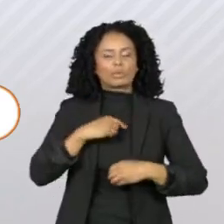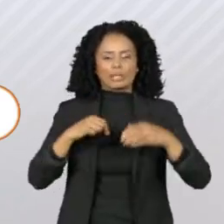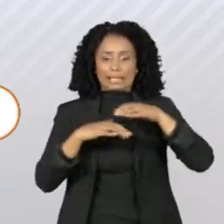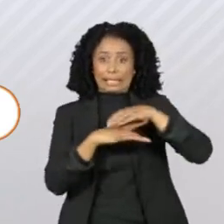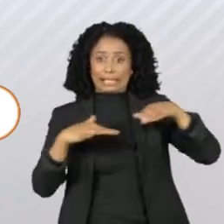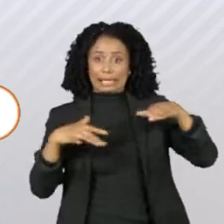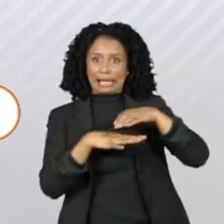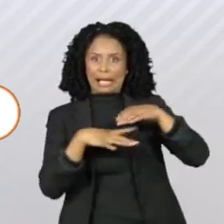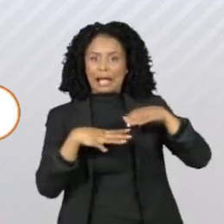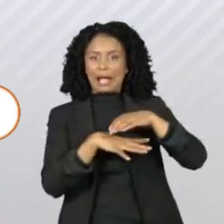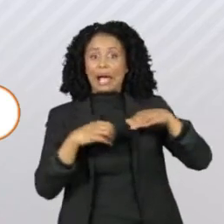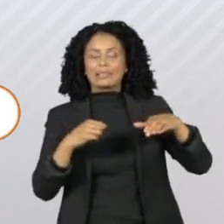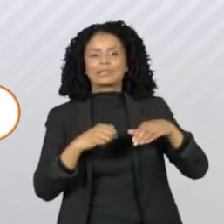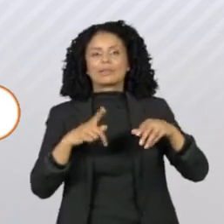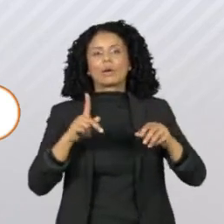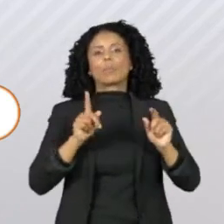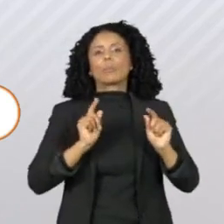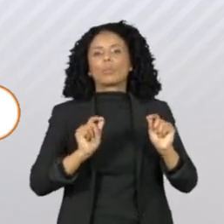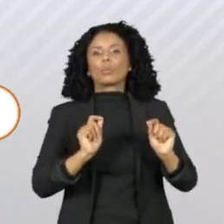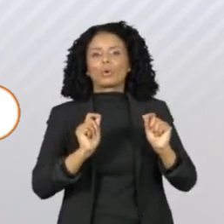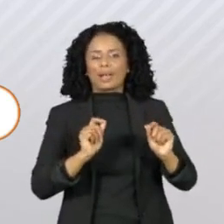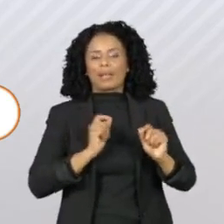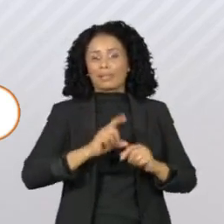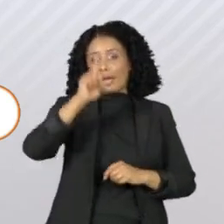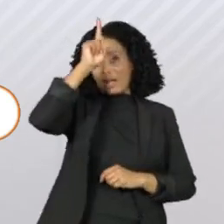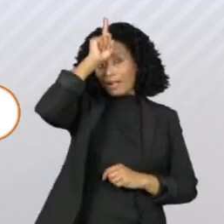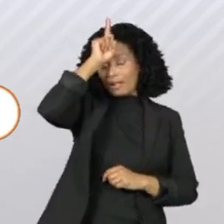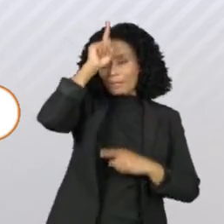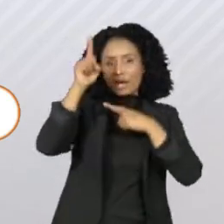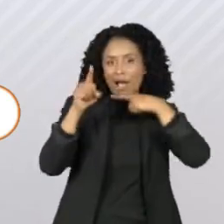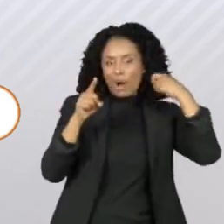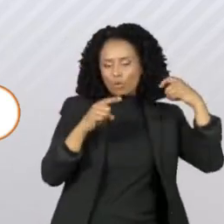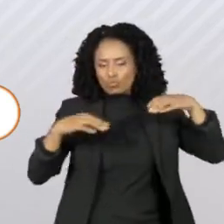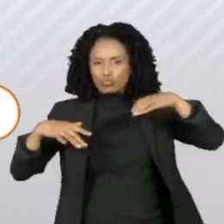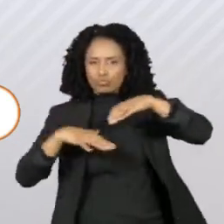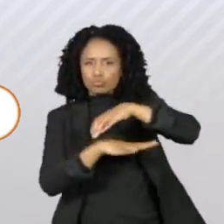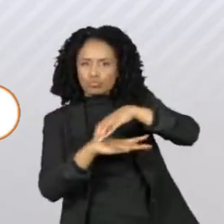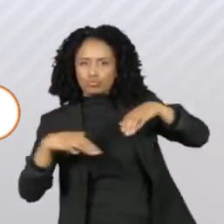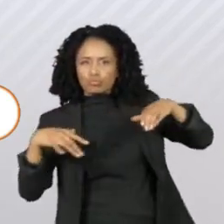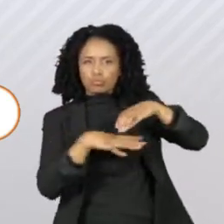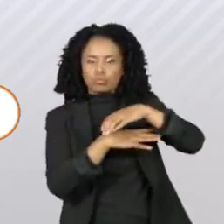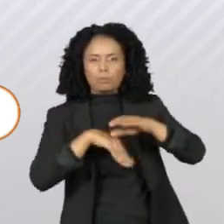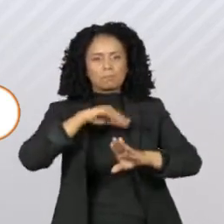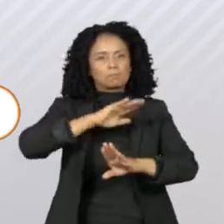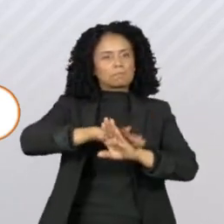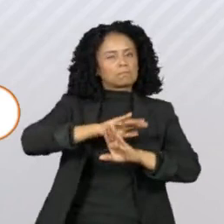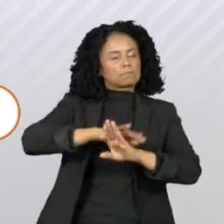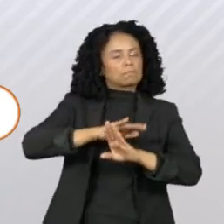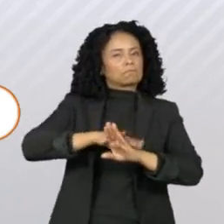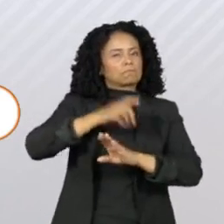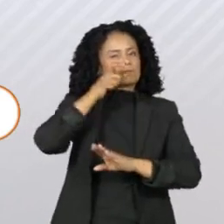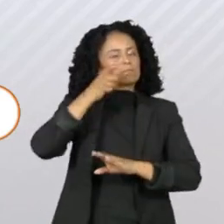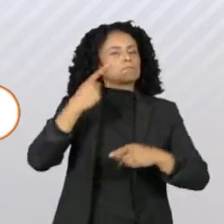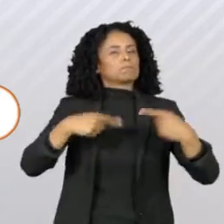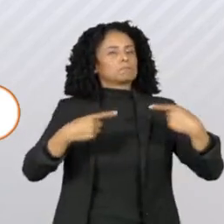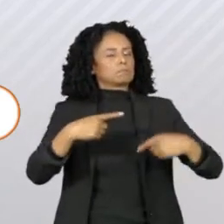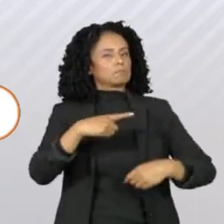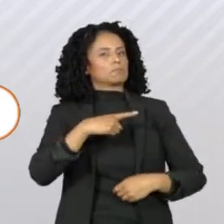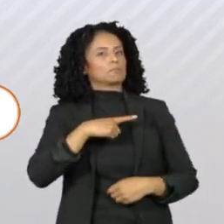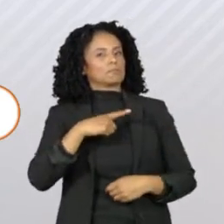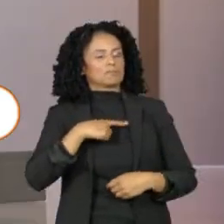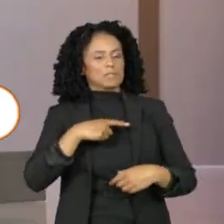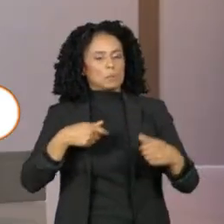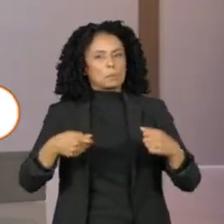que vão da Rússia à Alemanha. Segundo ele, há indícios de sabotagem e essa interrupção da infraestrutura